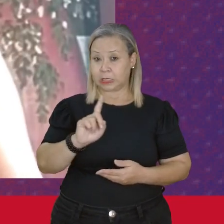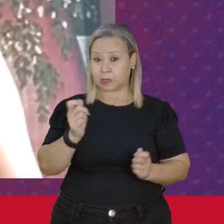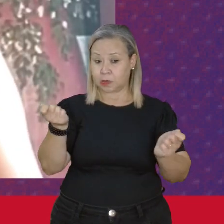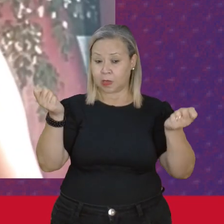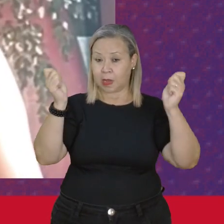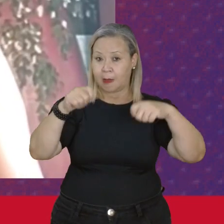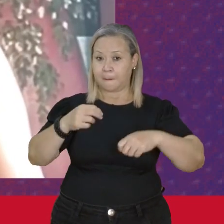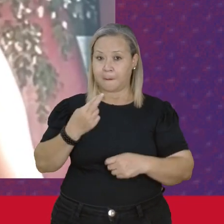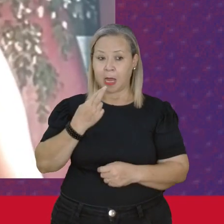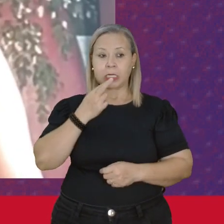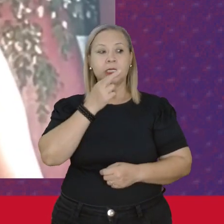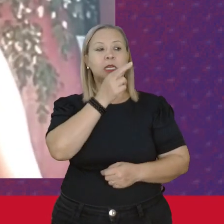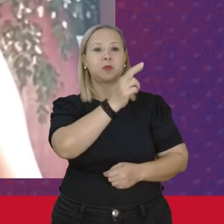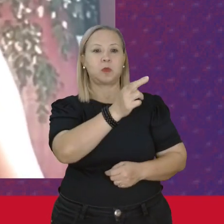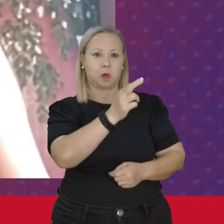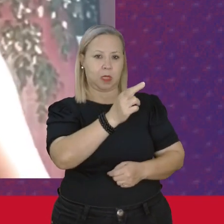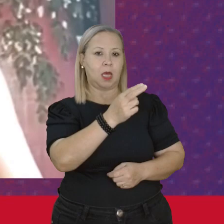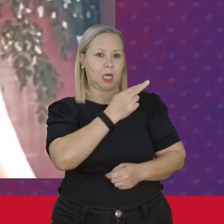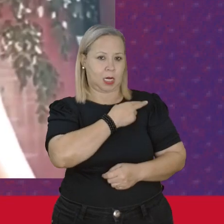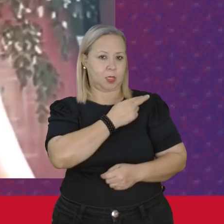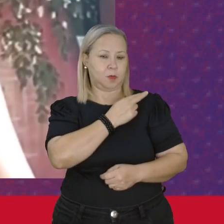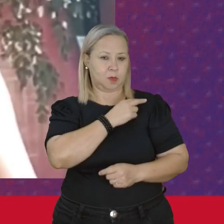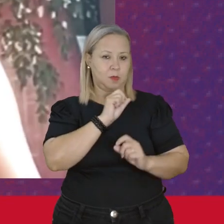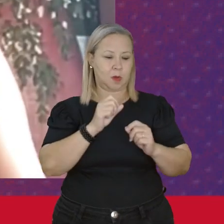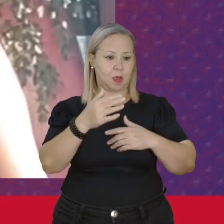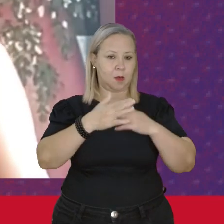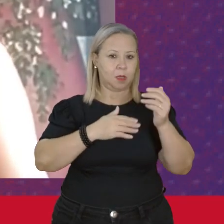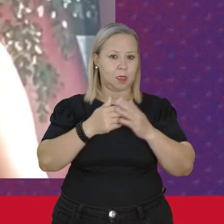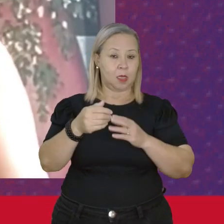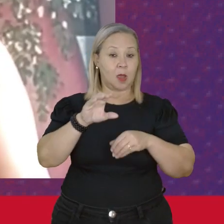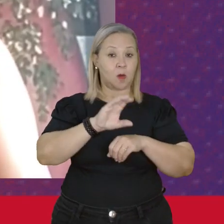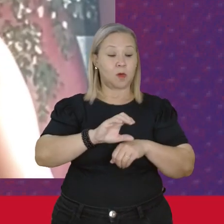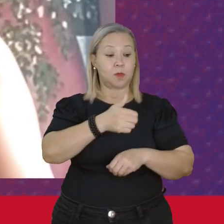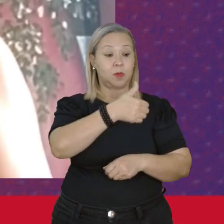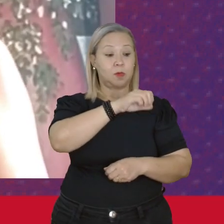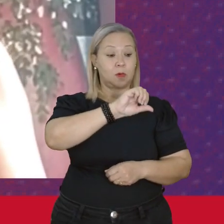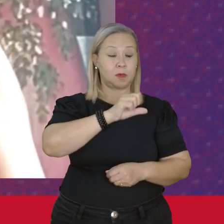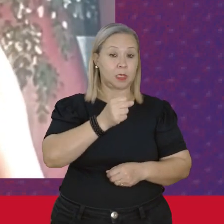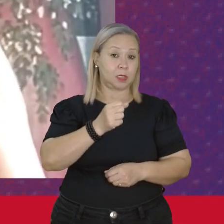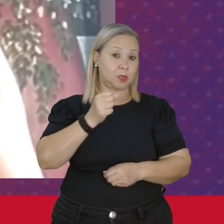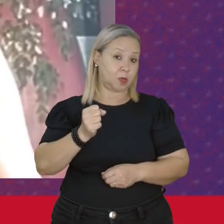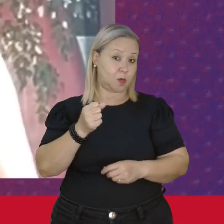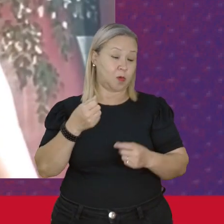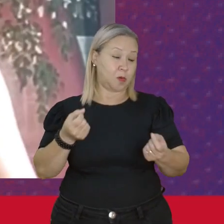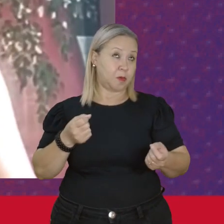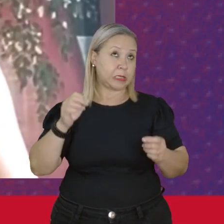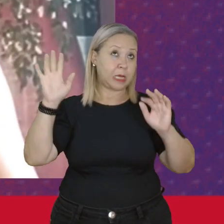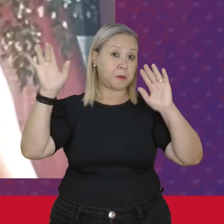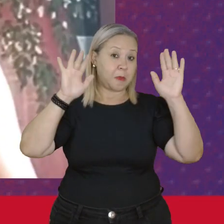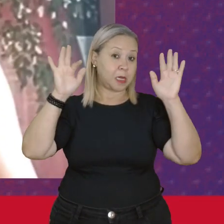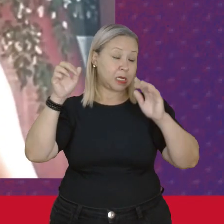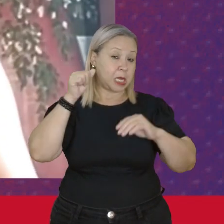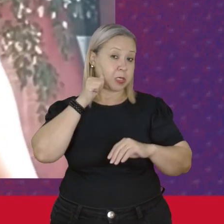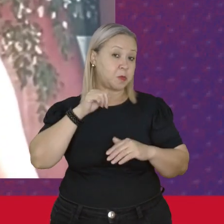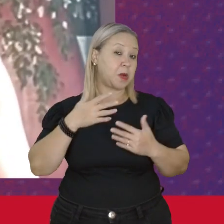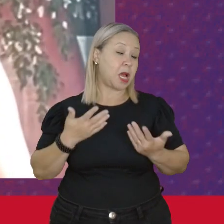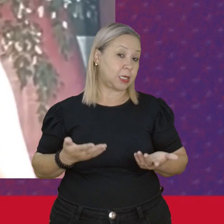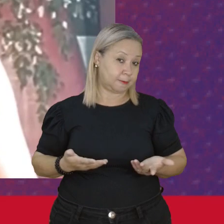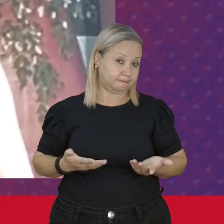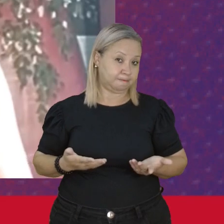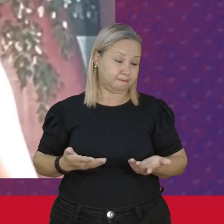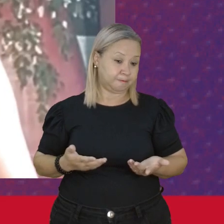responder Pelos seus atos Até a Constituição De 88 Você deve Imaginar as mulheres Né